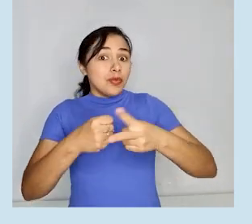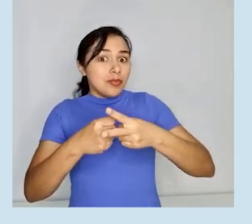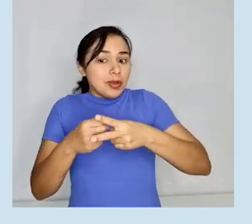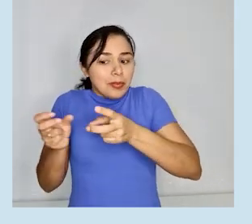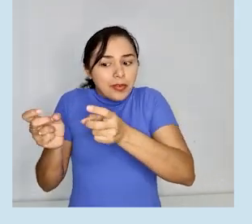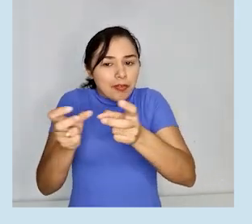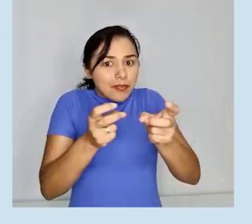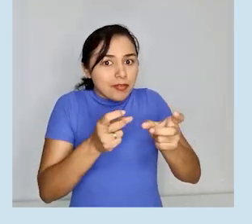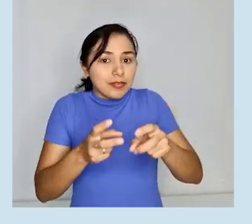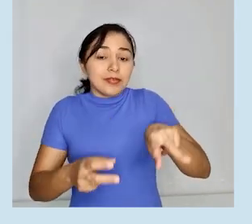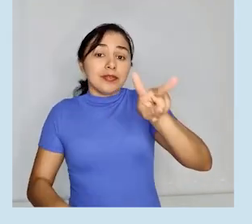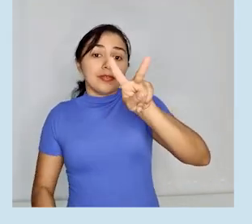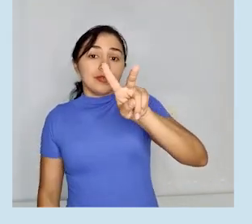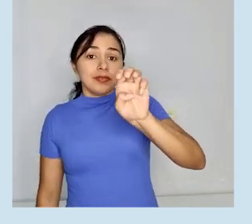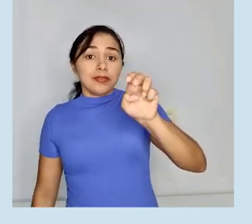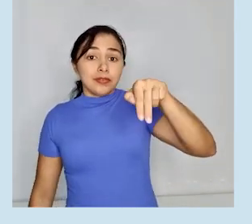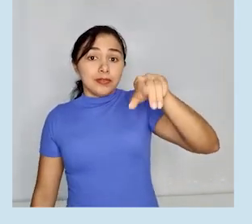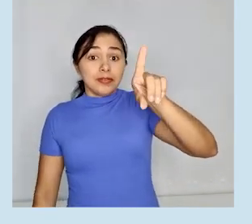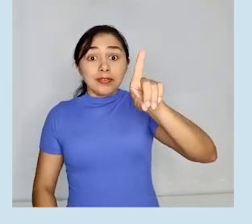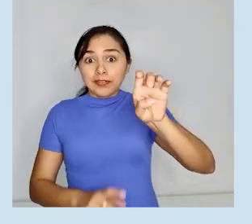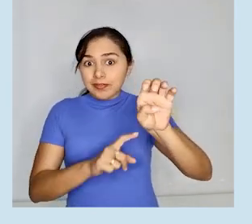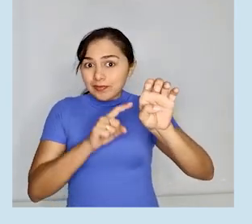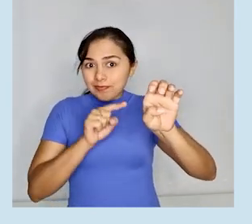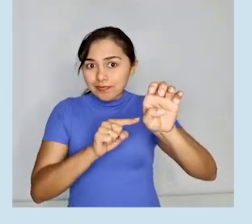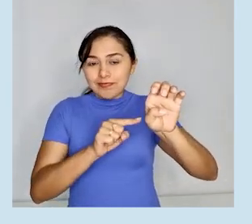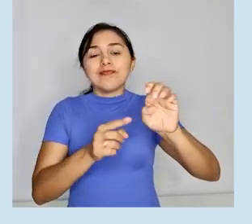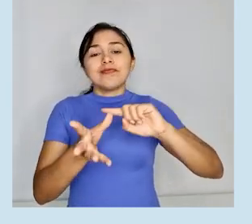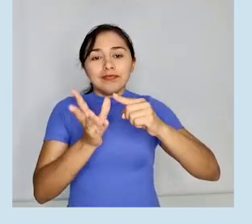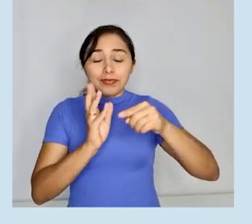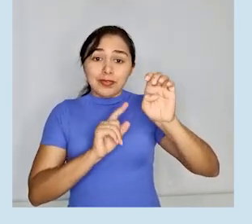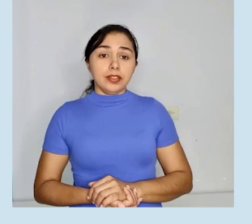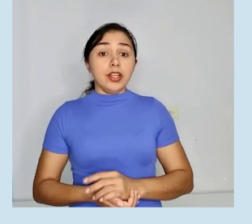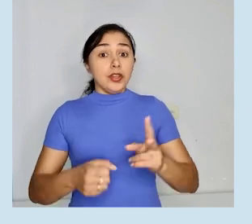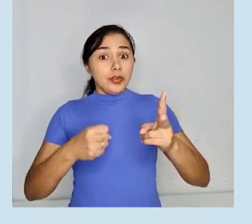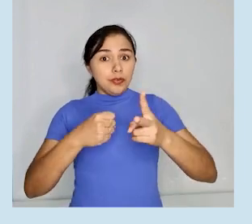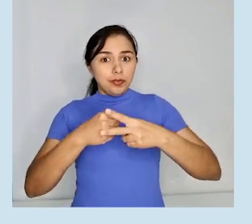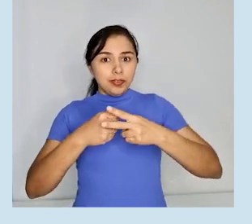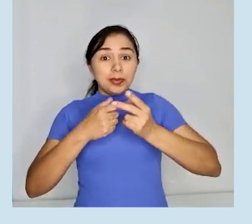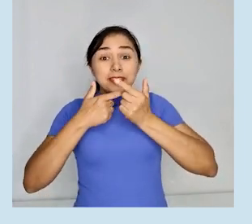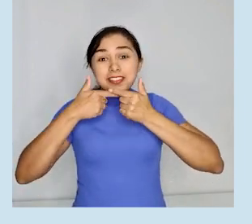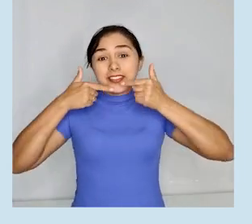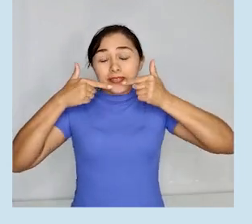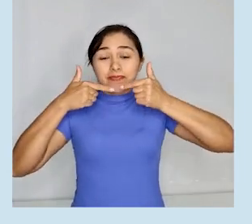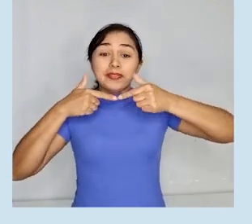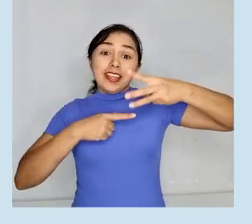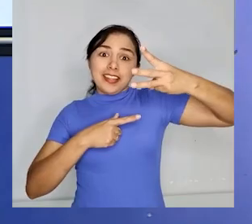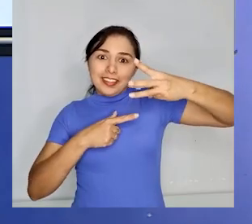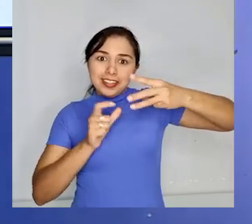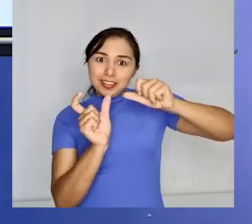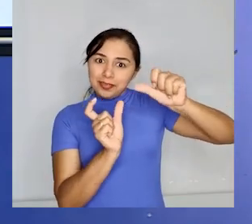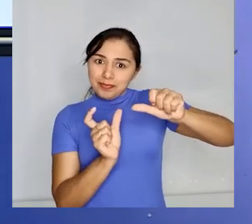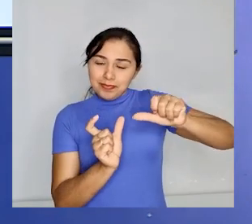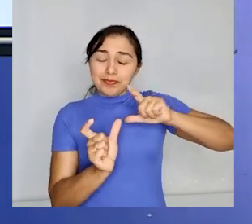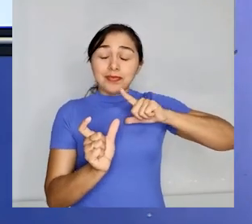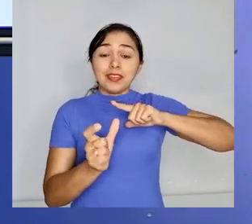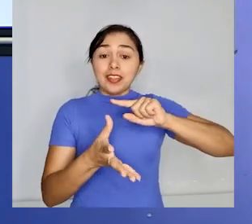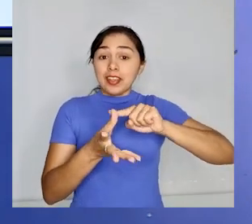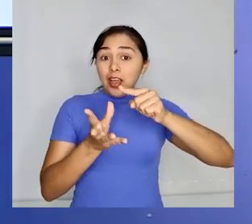a vogal temática E, e o verbo sorrir da terceira conjugação tem a vogal temática I.